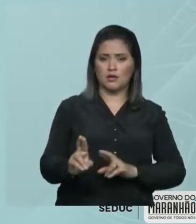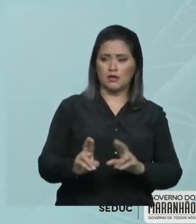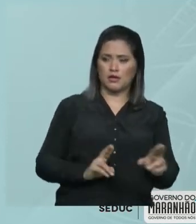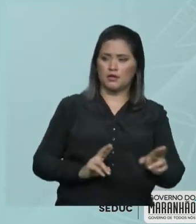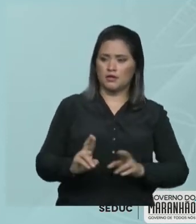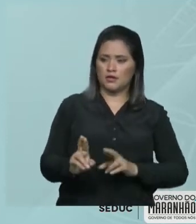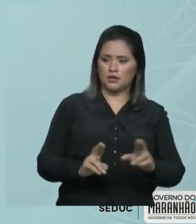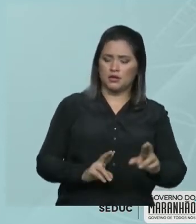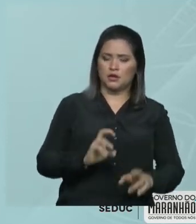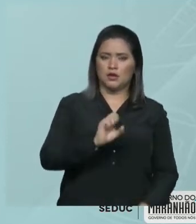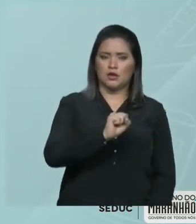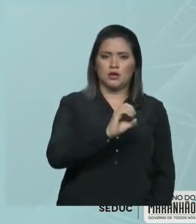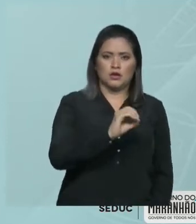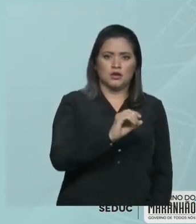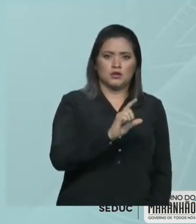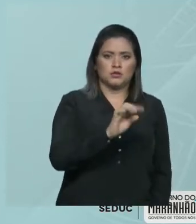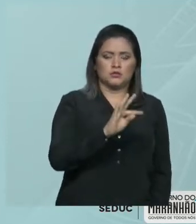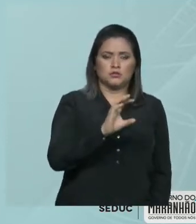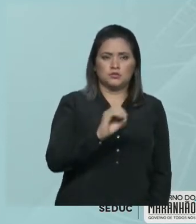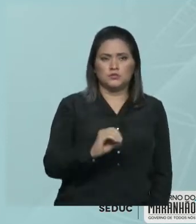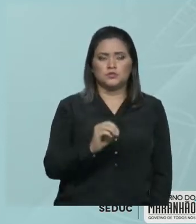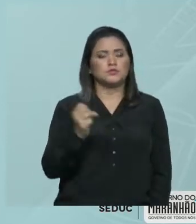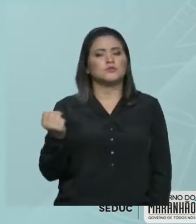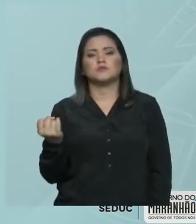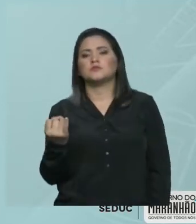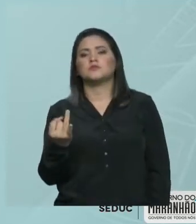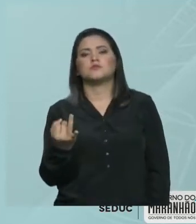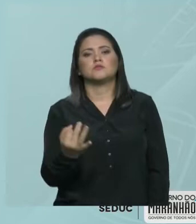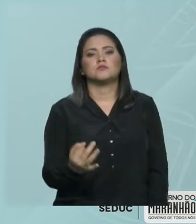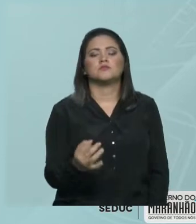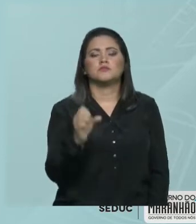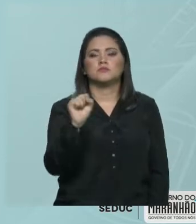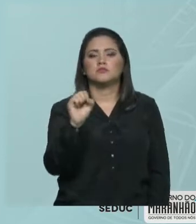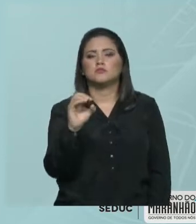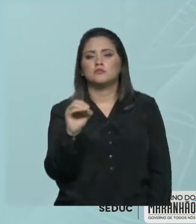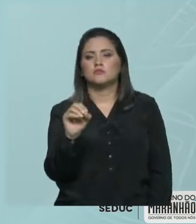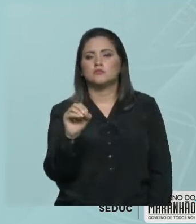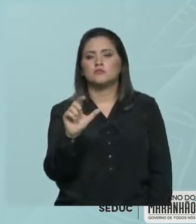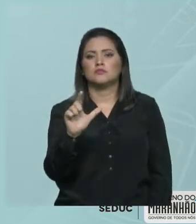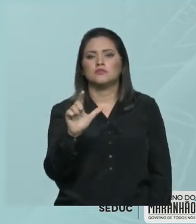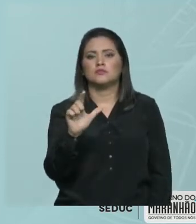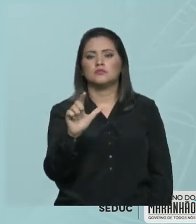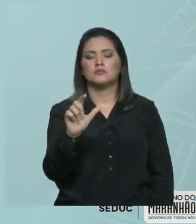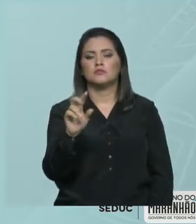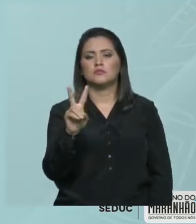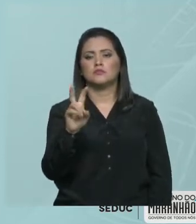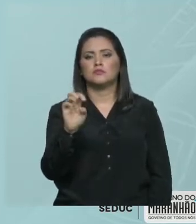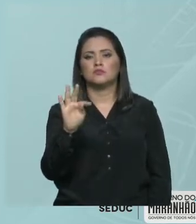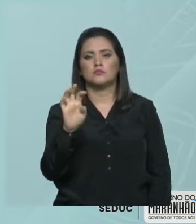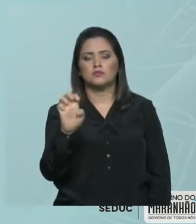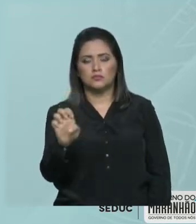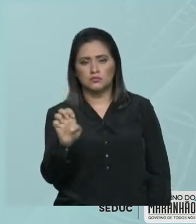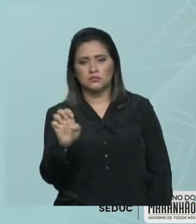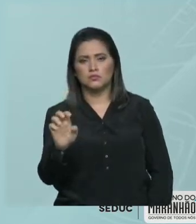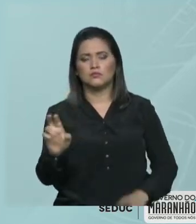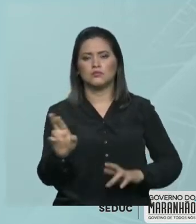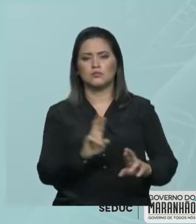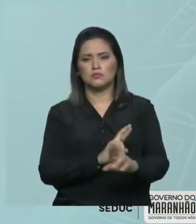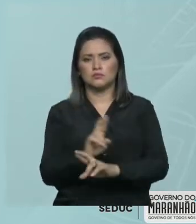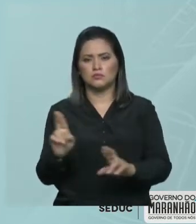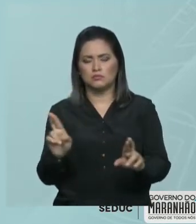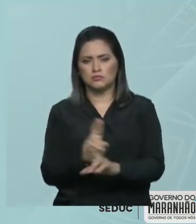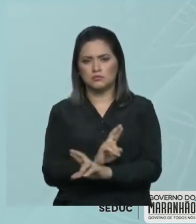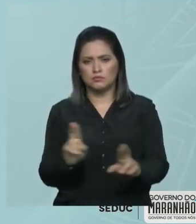a massa do soluto para o volume, geralmente em litros, da solução. Ok? Vamos